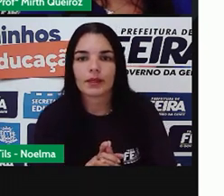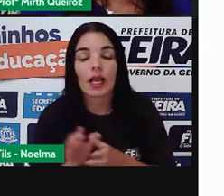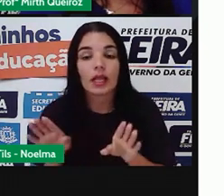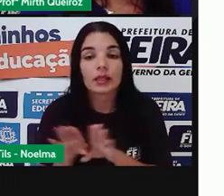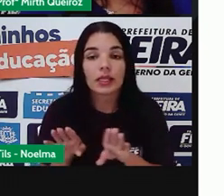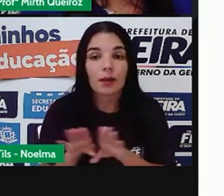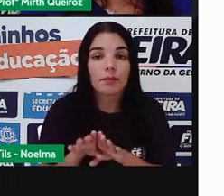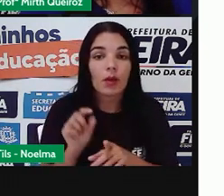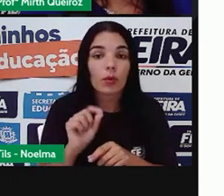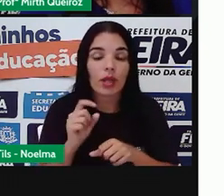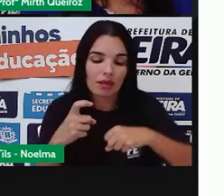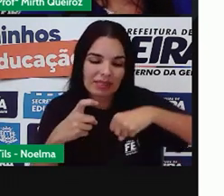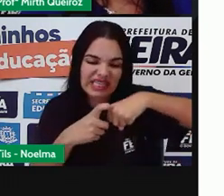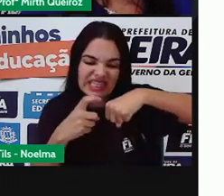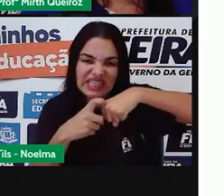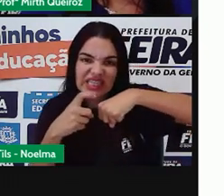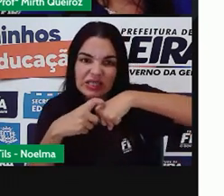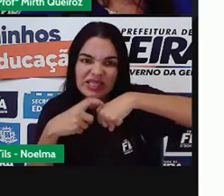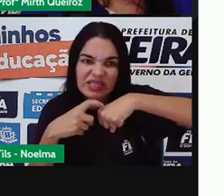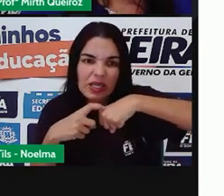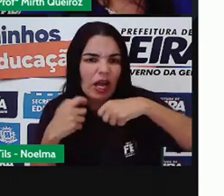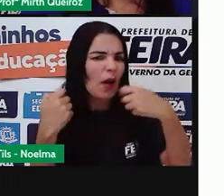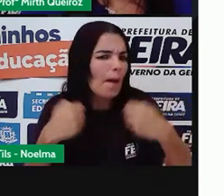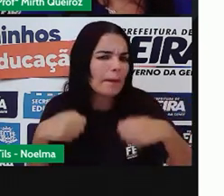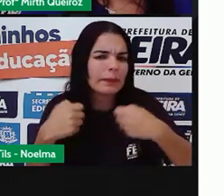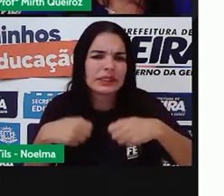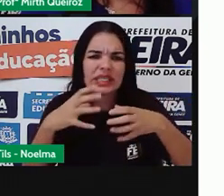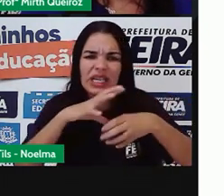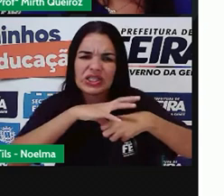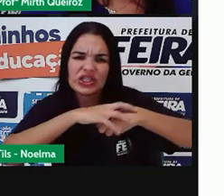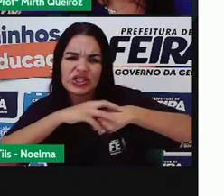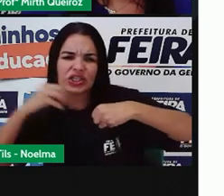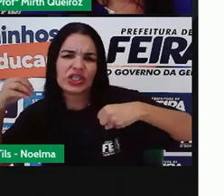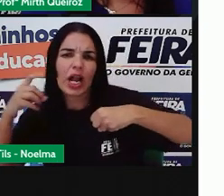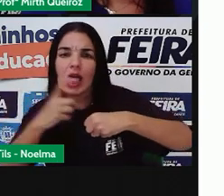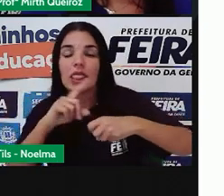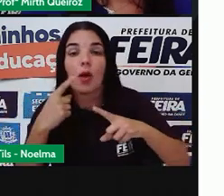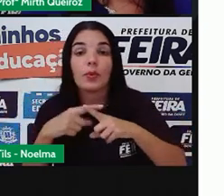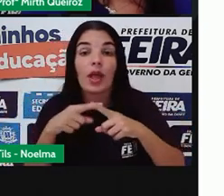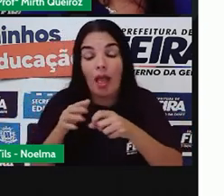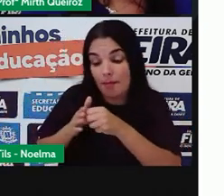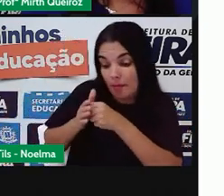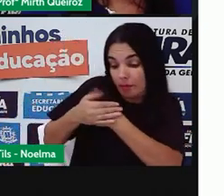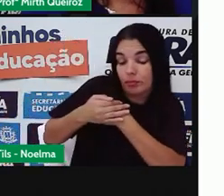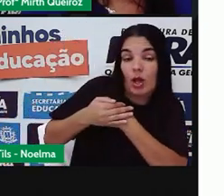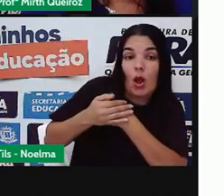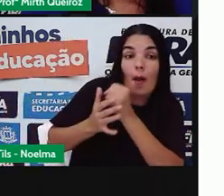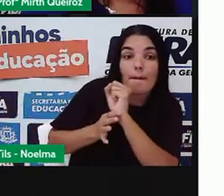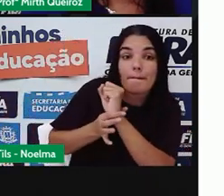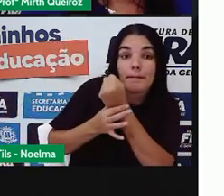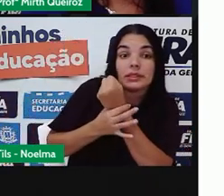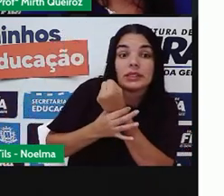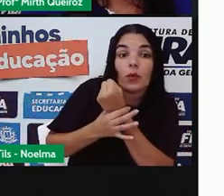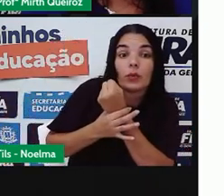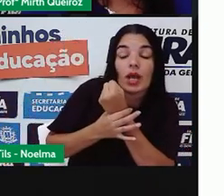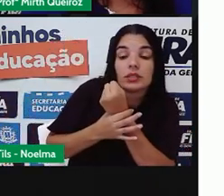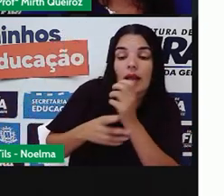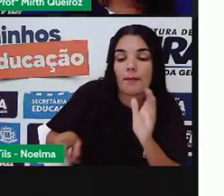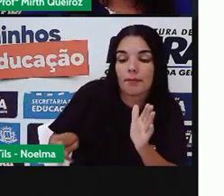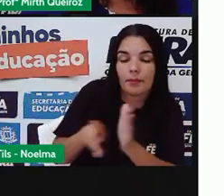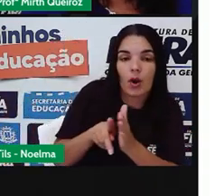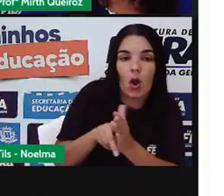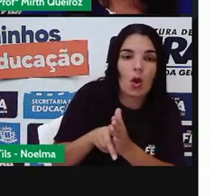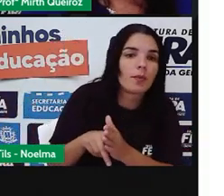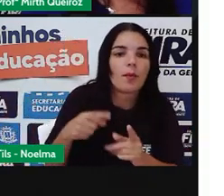espinhos não podem ser retirados porque os espinhos são uma forma de defesa da planta. Ela evita a desidratação. Os